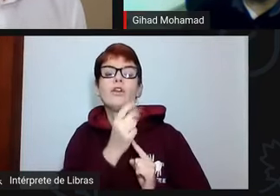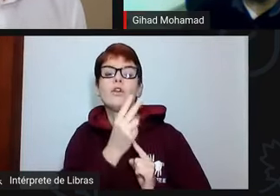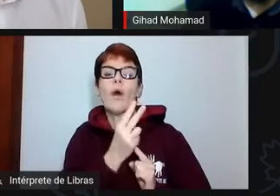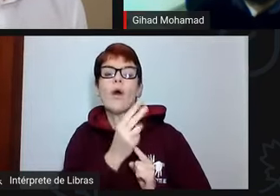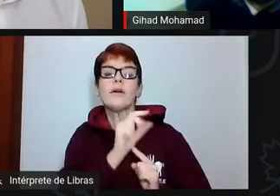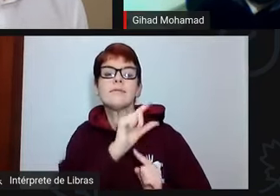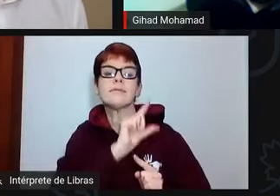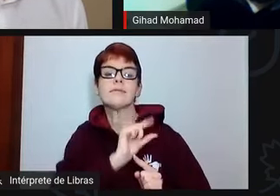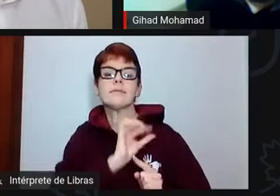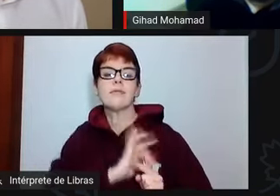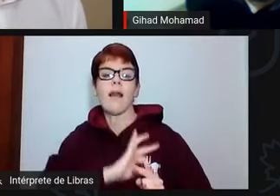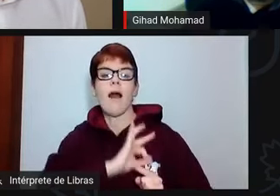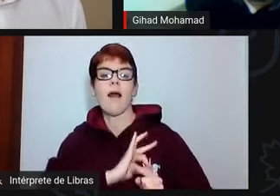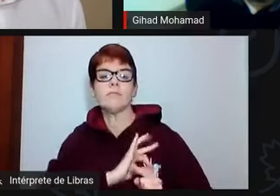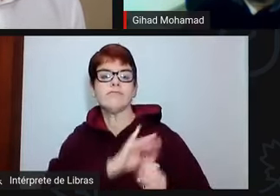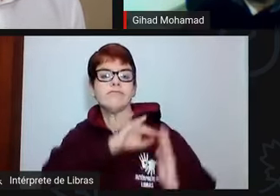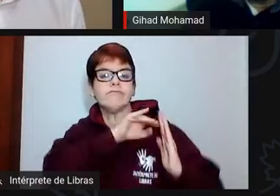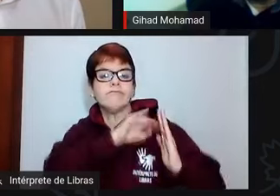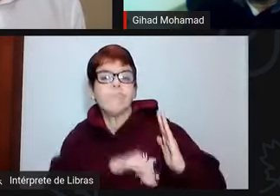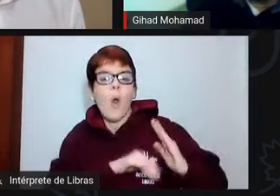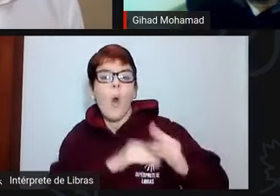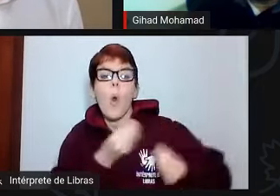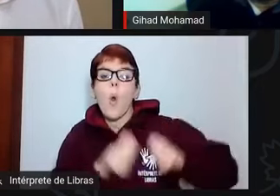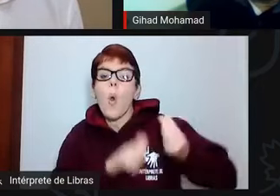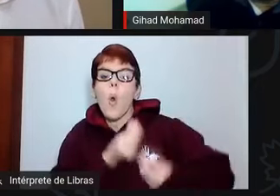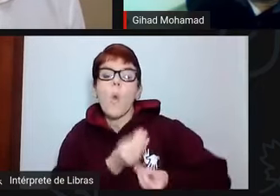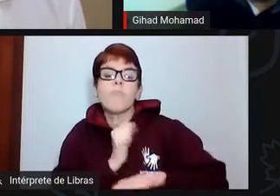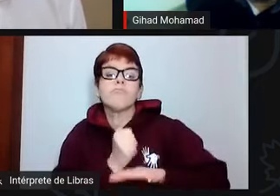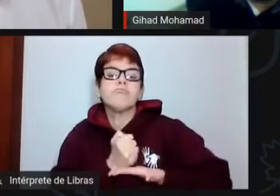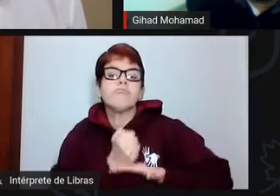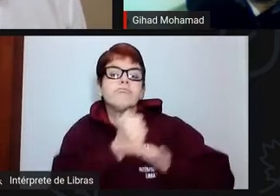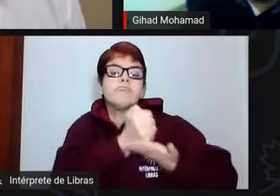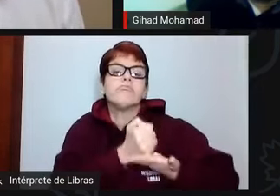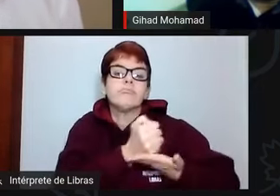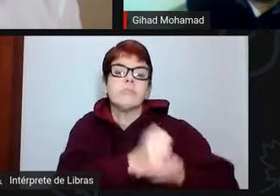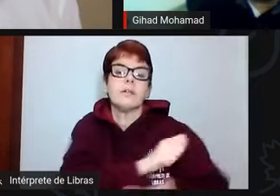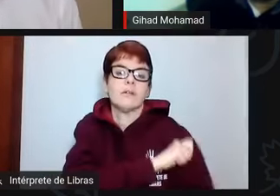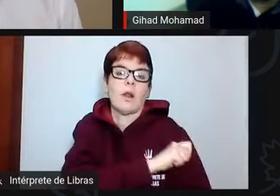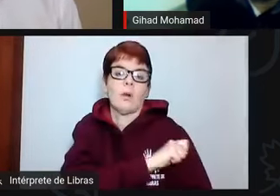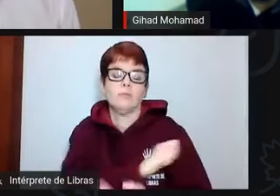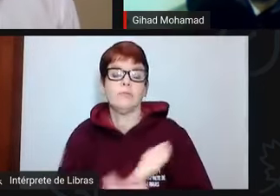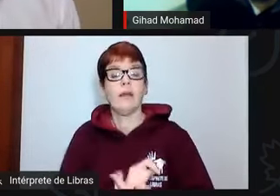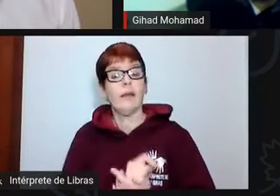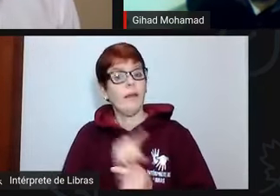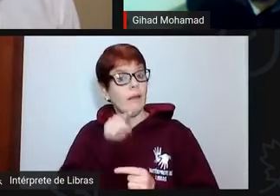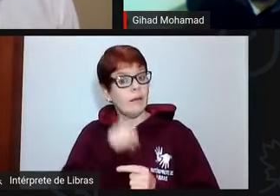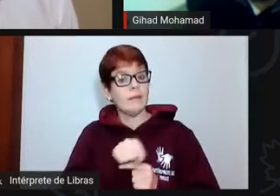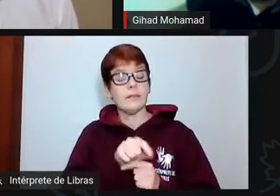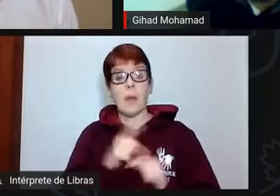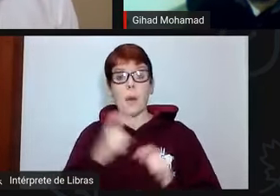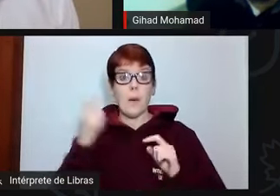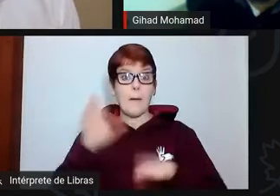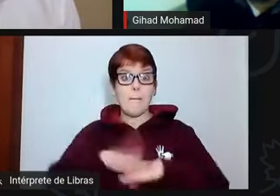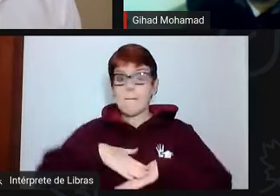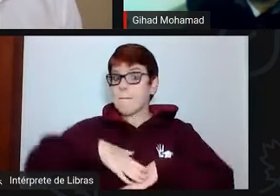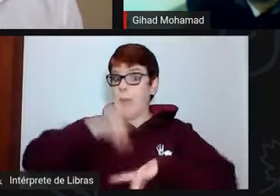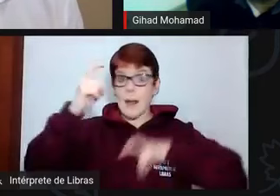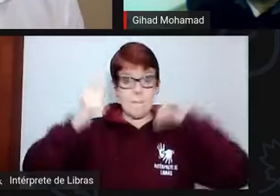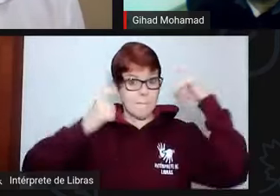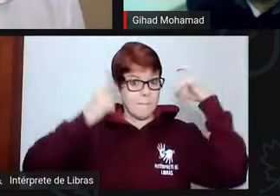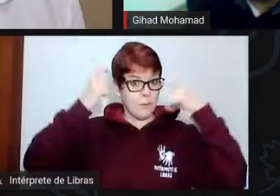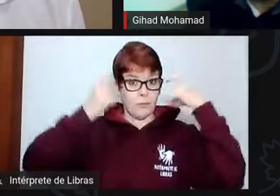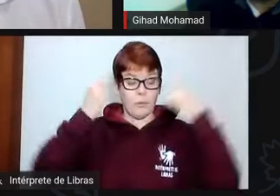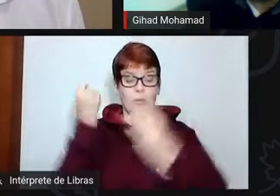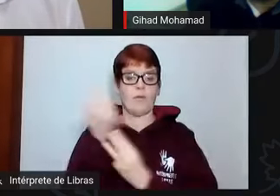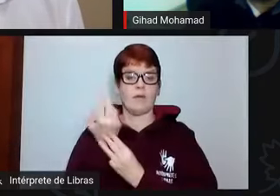mínimos. Como é que fica a assistência estudantil, professor? Esses são os cenários que mais nos preocupam, porque o PNAES já